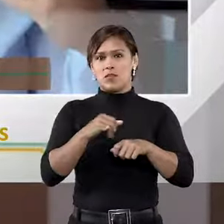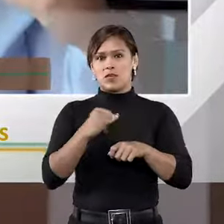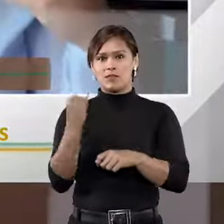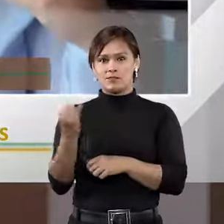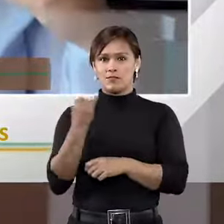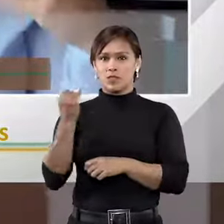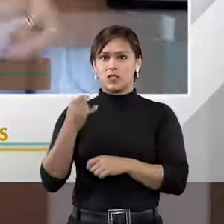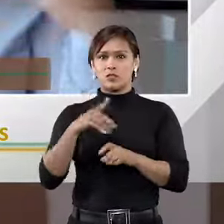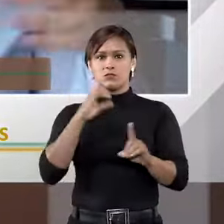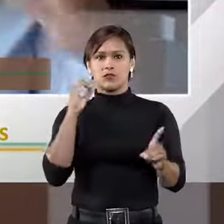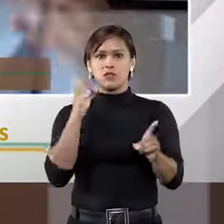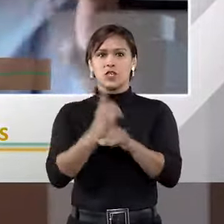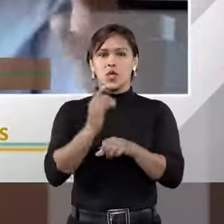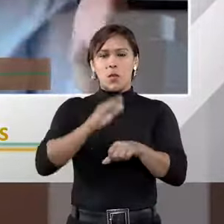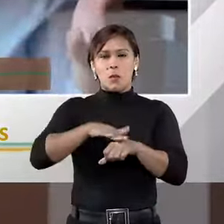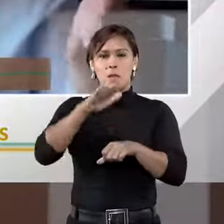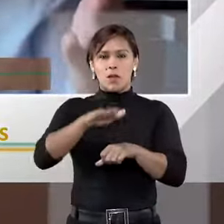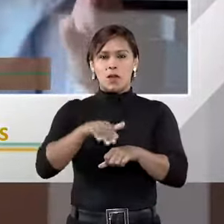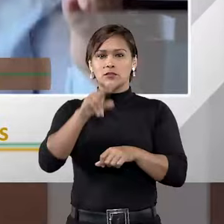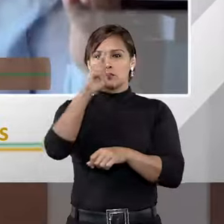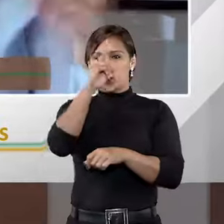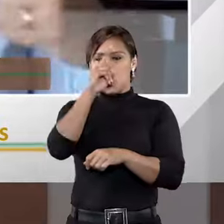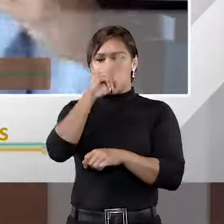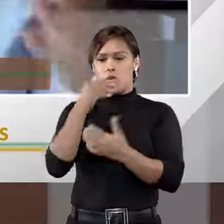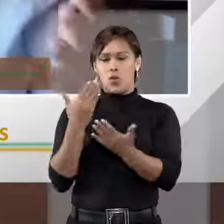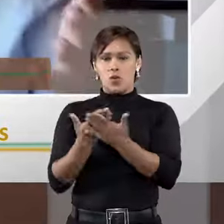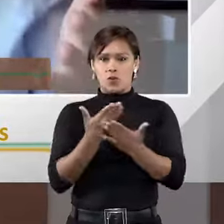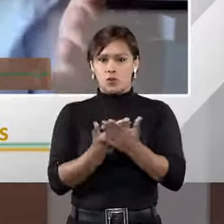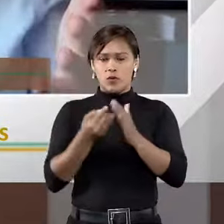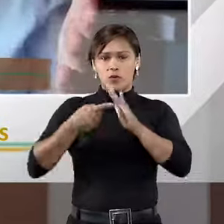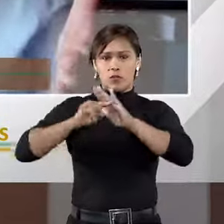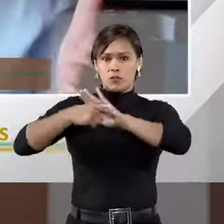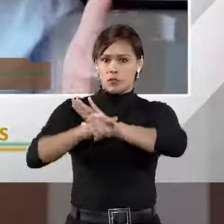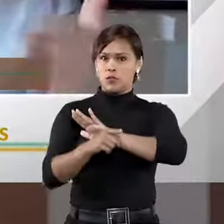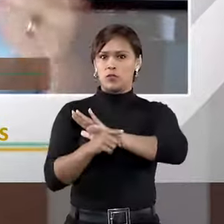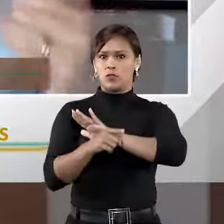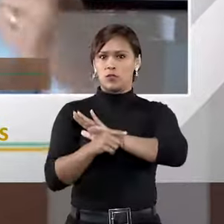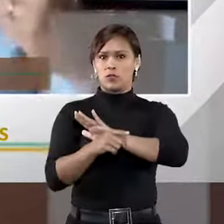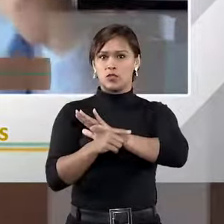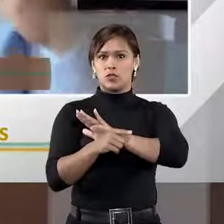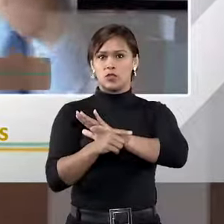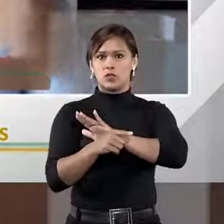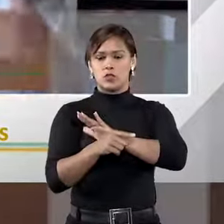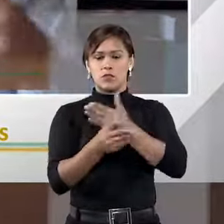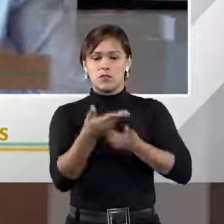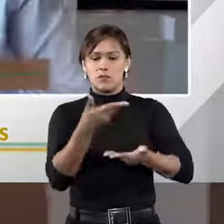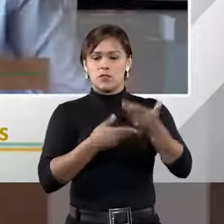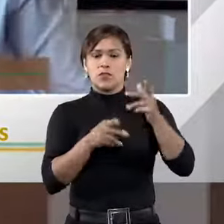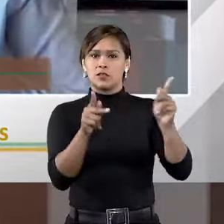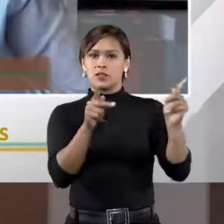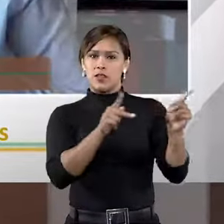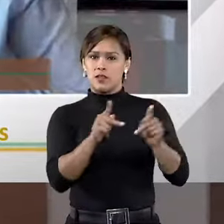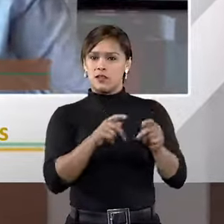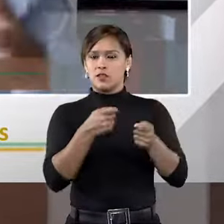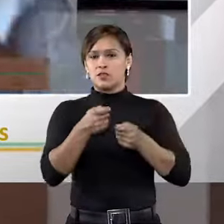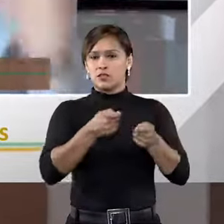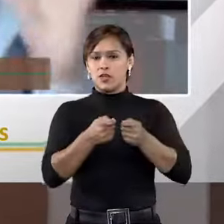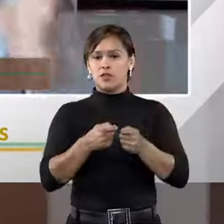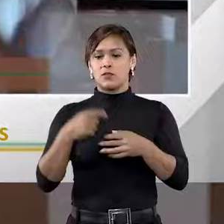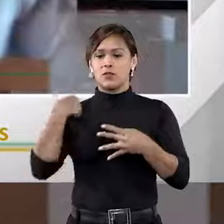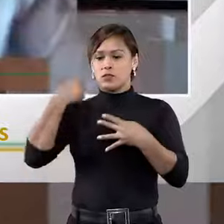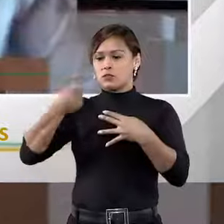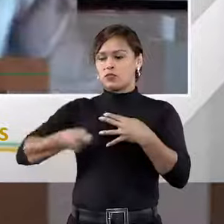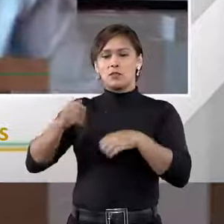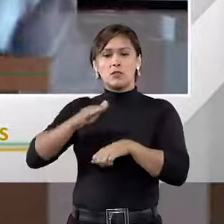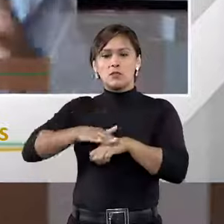Você encontra muito mais estudos profundos sobre imparcialidade do acto do que sobre imparcialidade do juiz. Mas